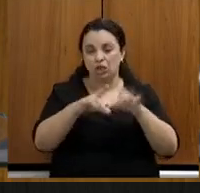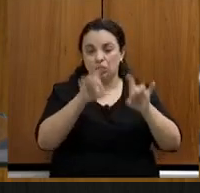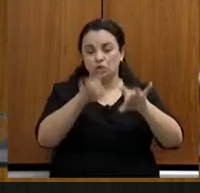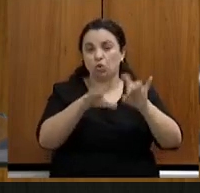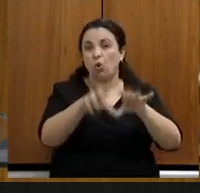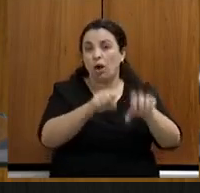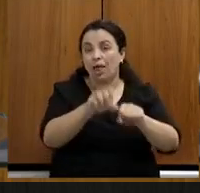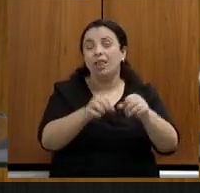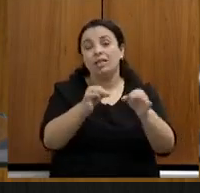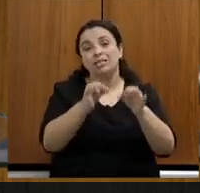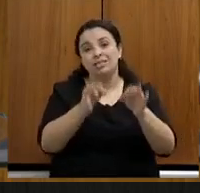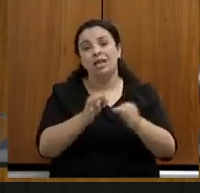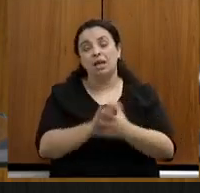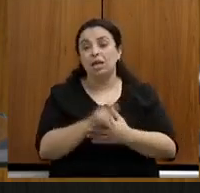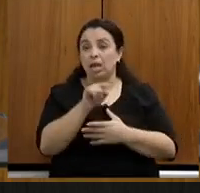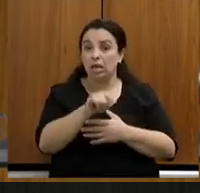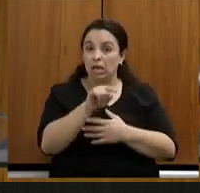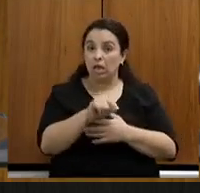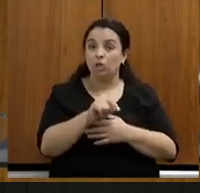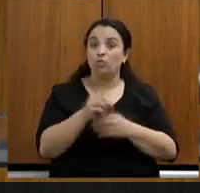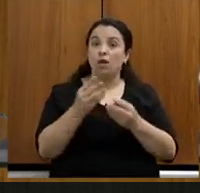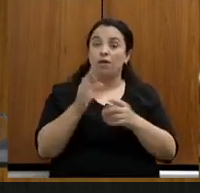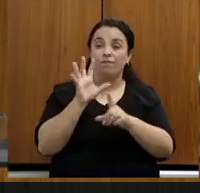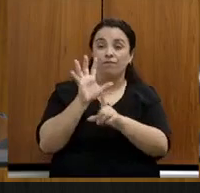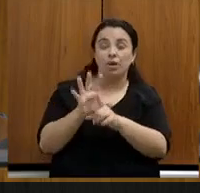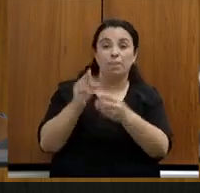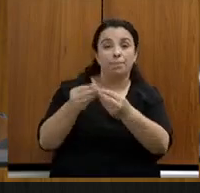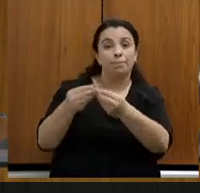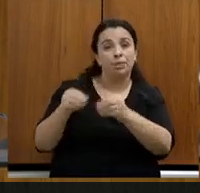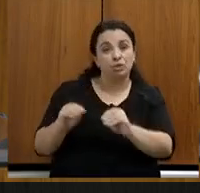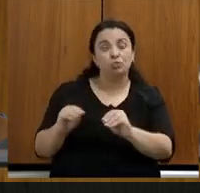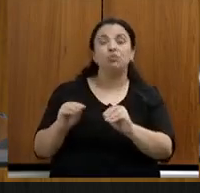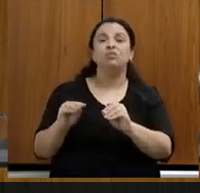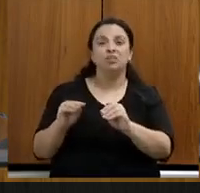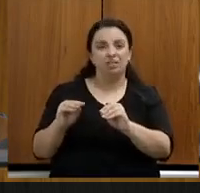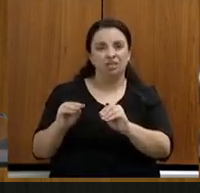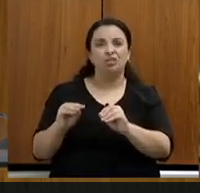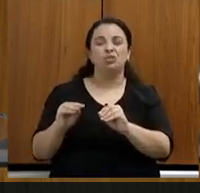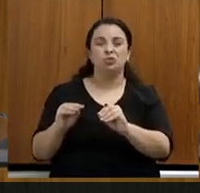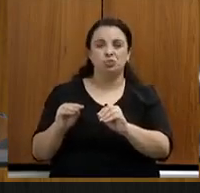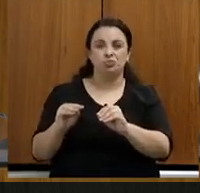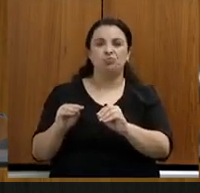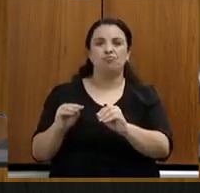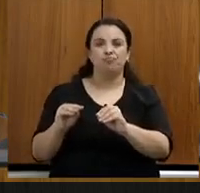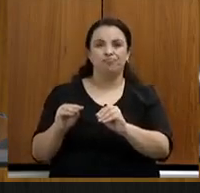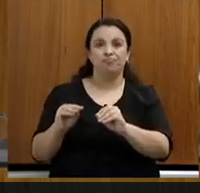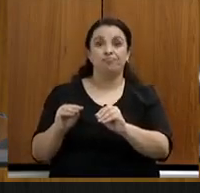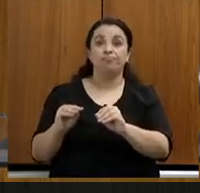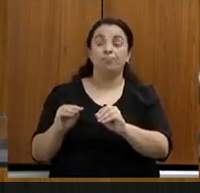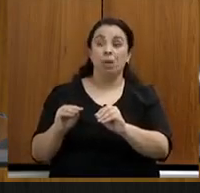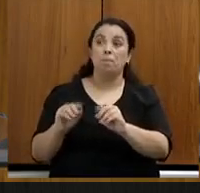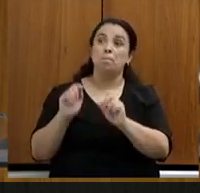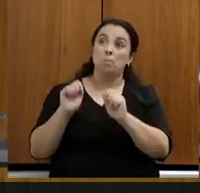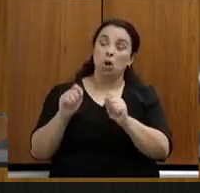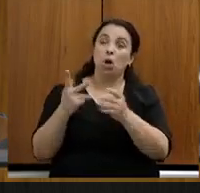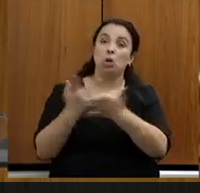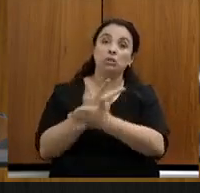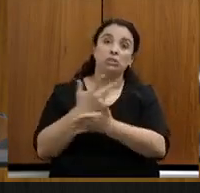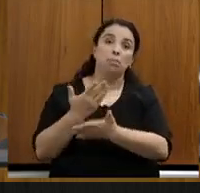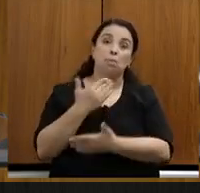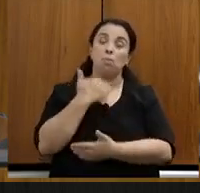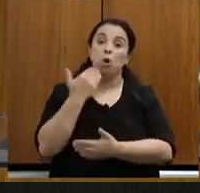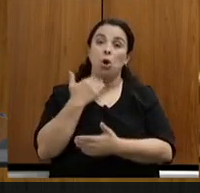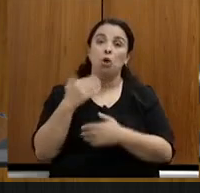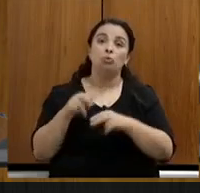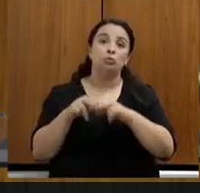população, como que a falta de saneamento pode impactar negativamente os índices, inclusive de mortalidade infantil, ligados a doenças